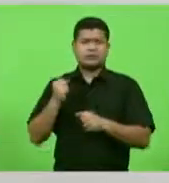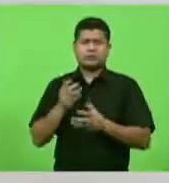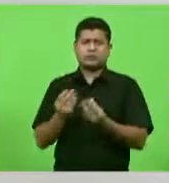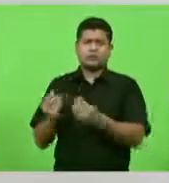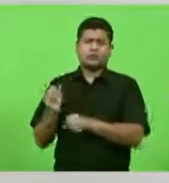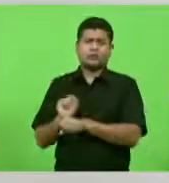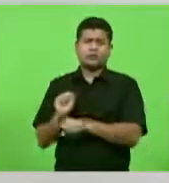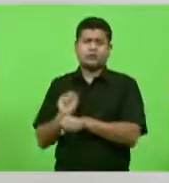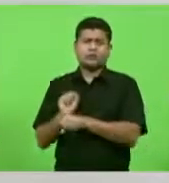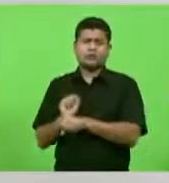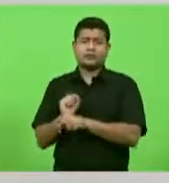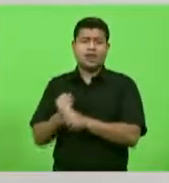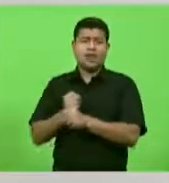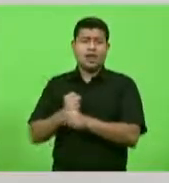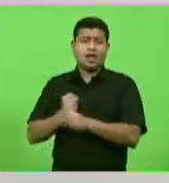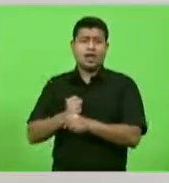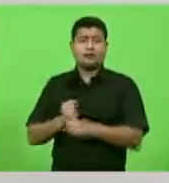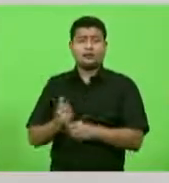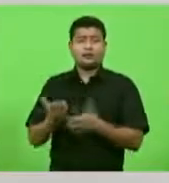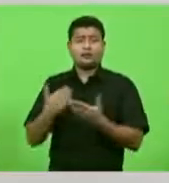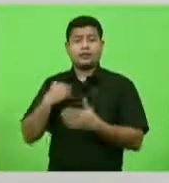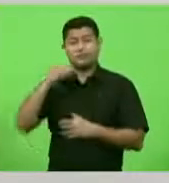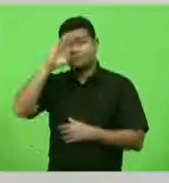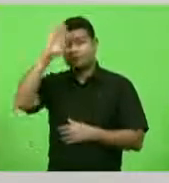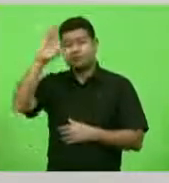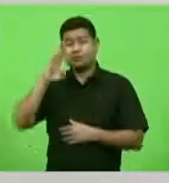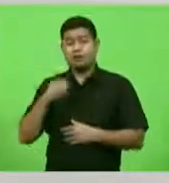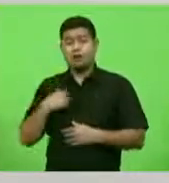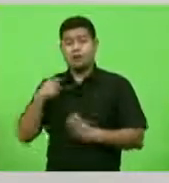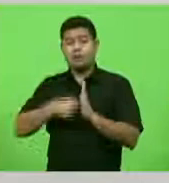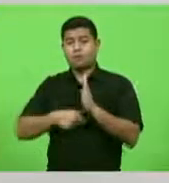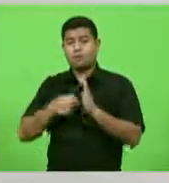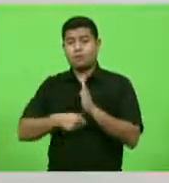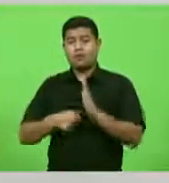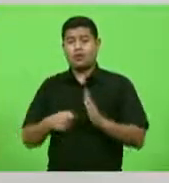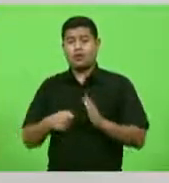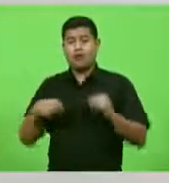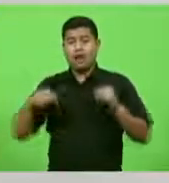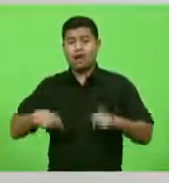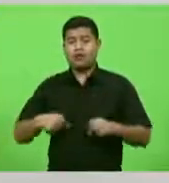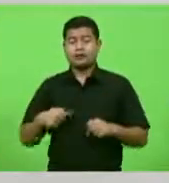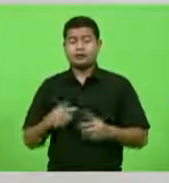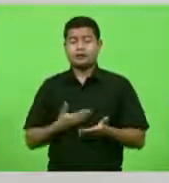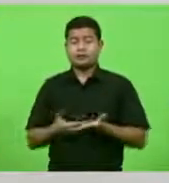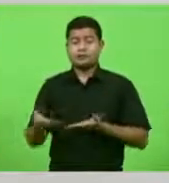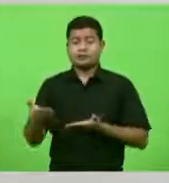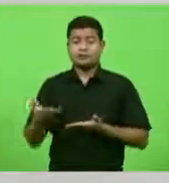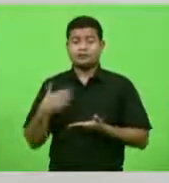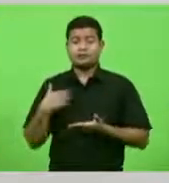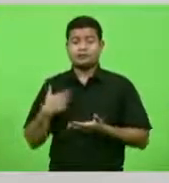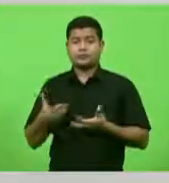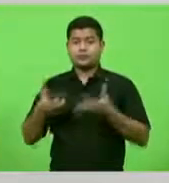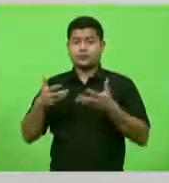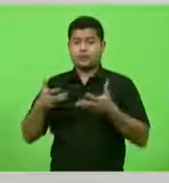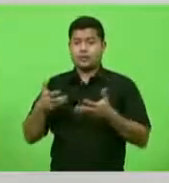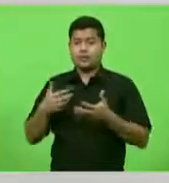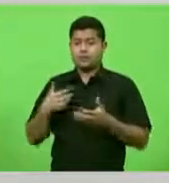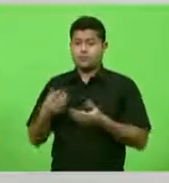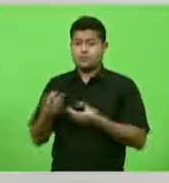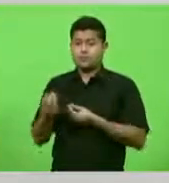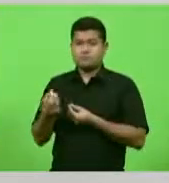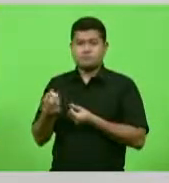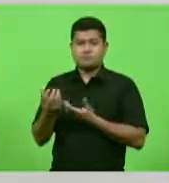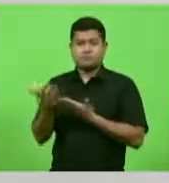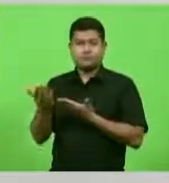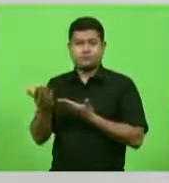pela região, e uma das minhas principais lutas como parlamentar, que estou, desde o início do mandato, buscando sensibilizar o governo quanto à sua